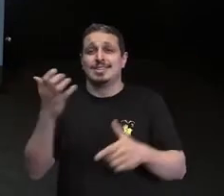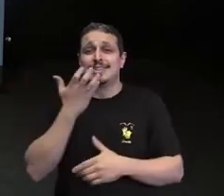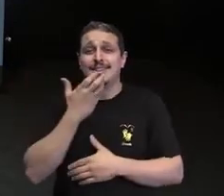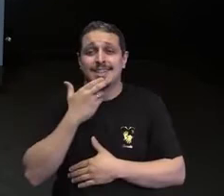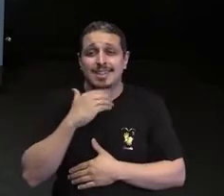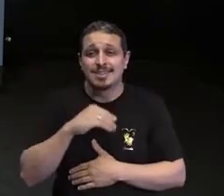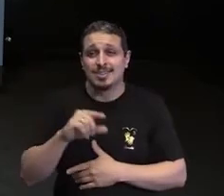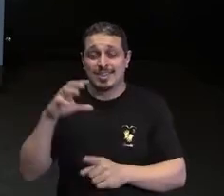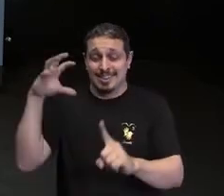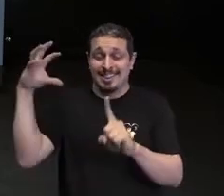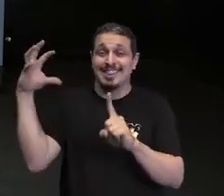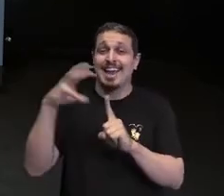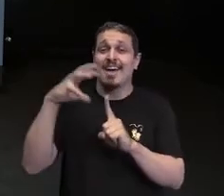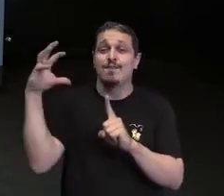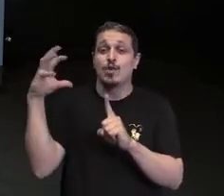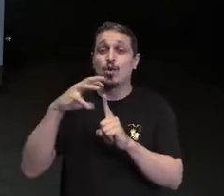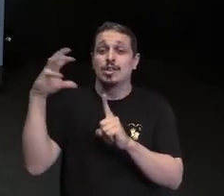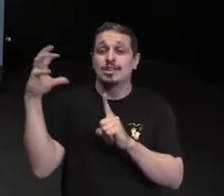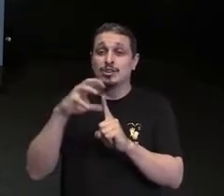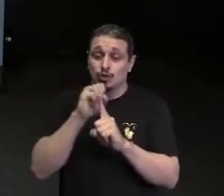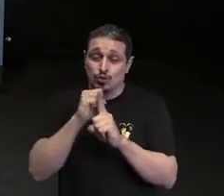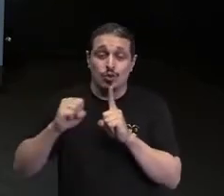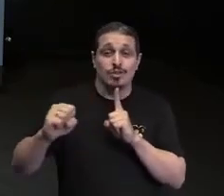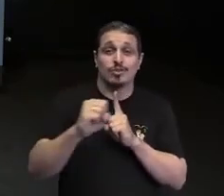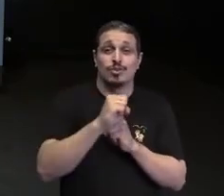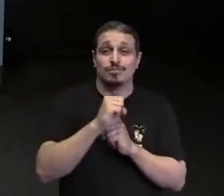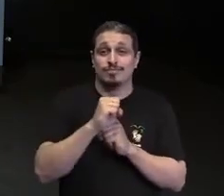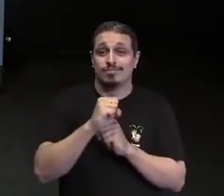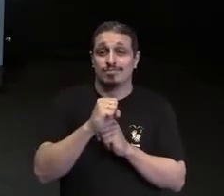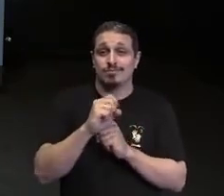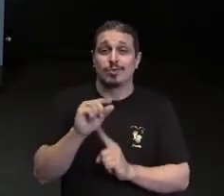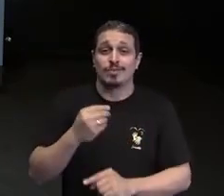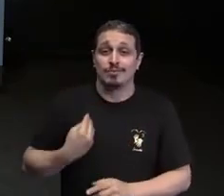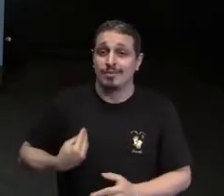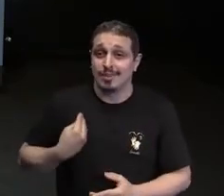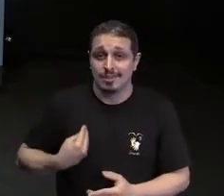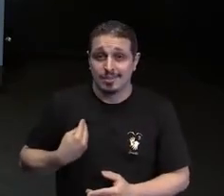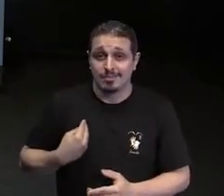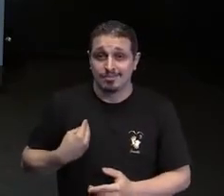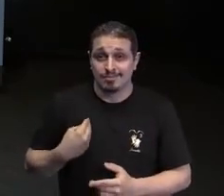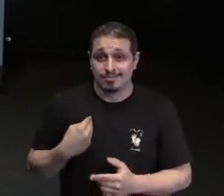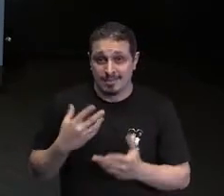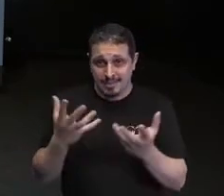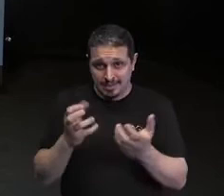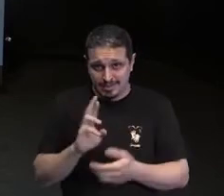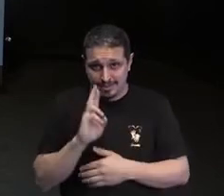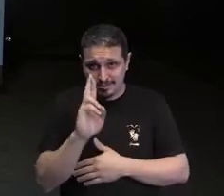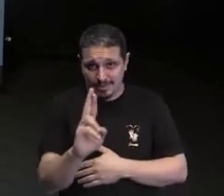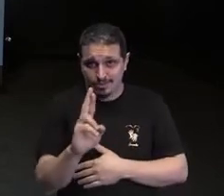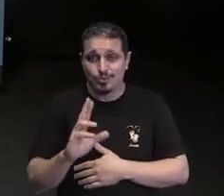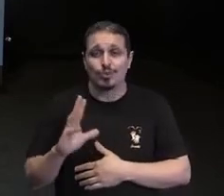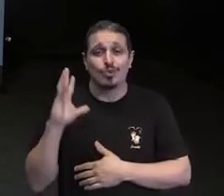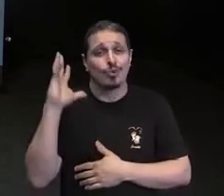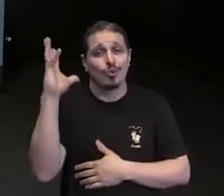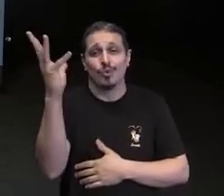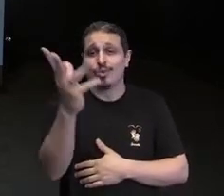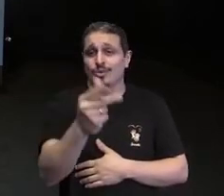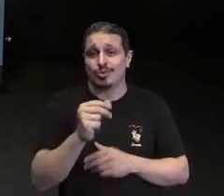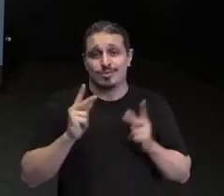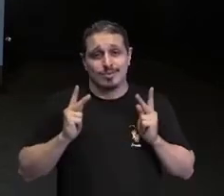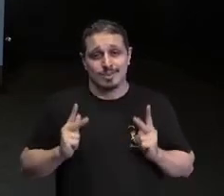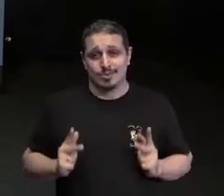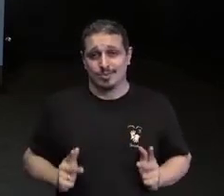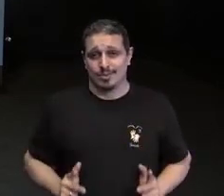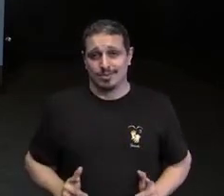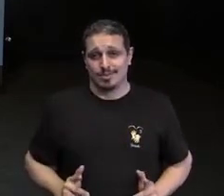ainda pelas suas existências. Essa criança, eu quero que ela represente a todos os indivíduos, em qualquer